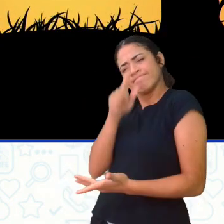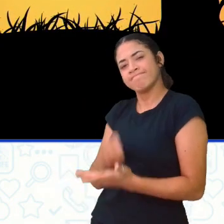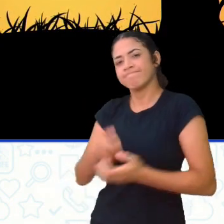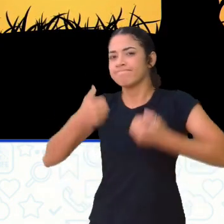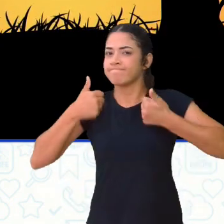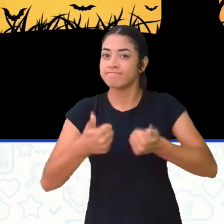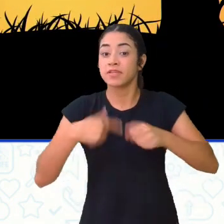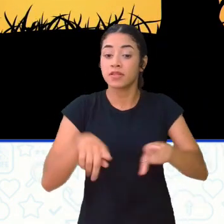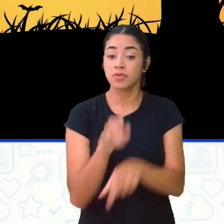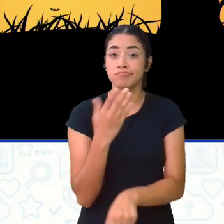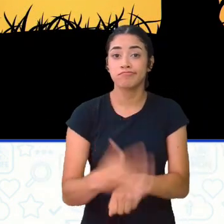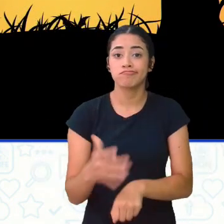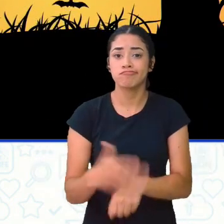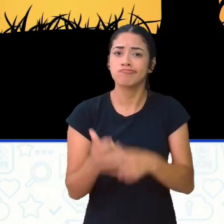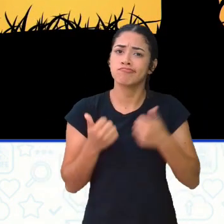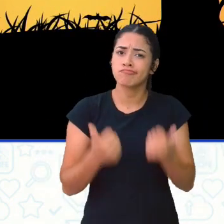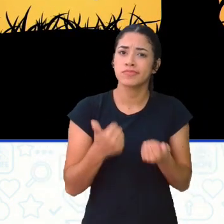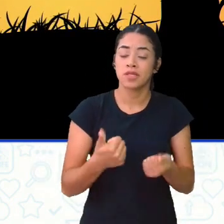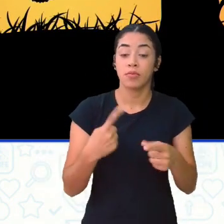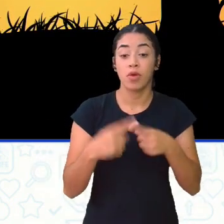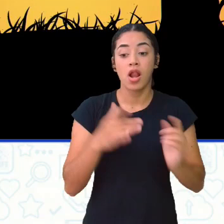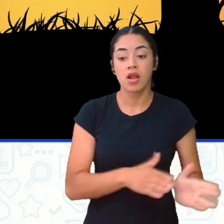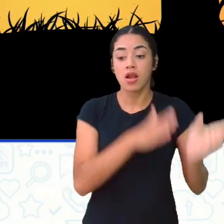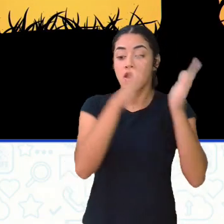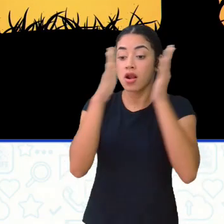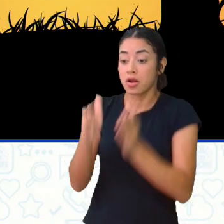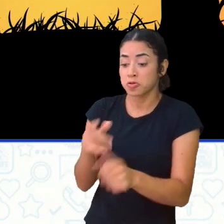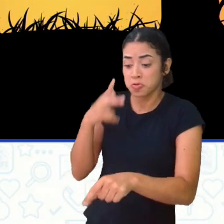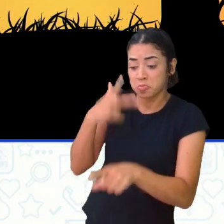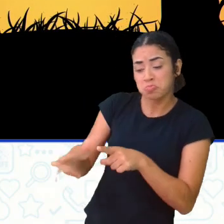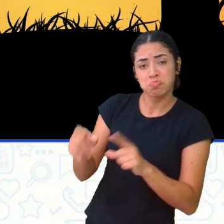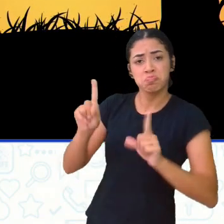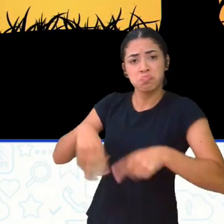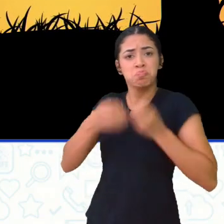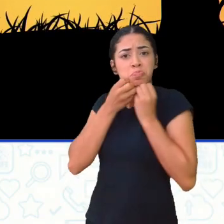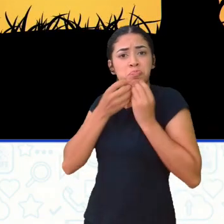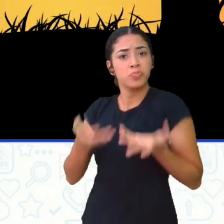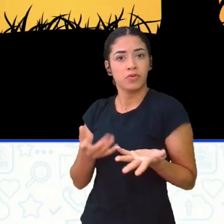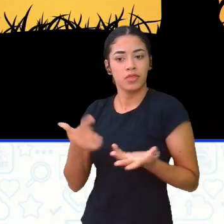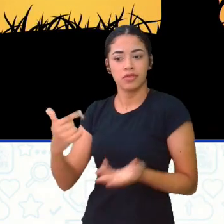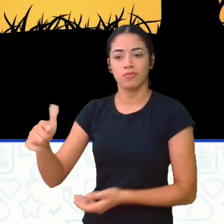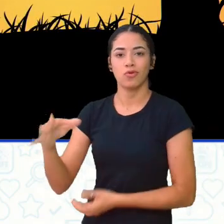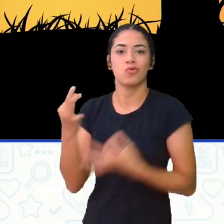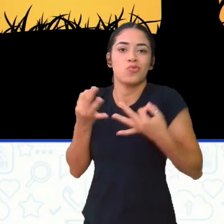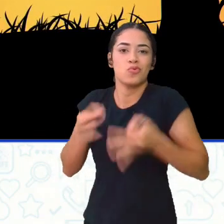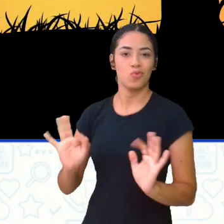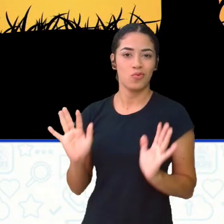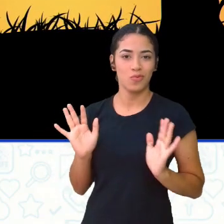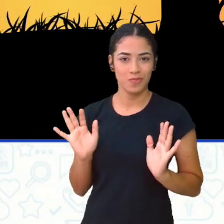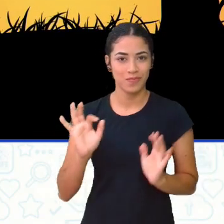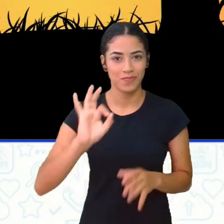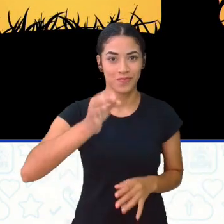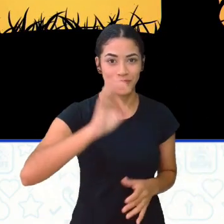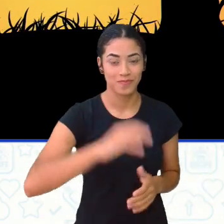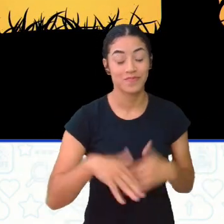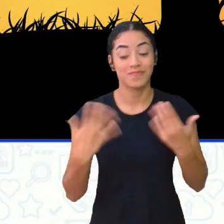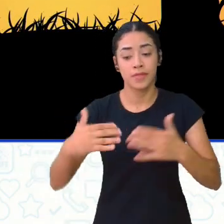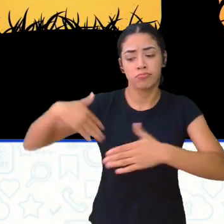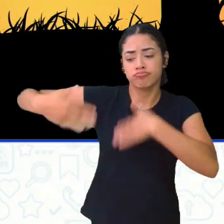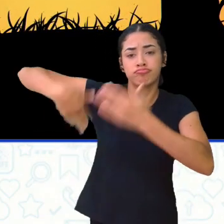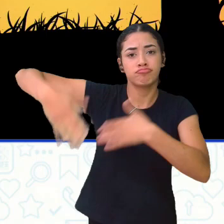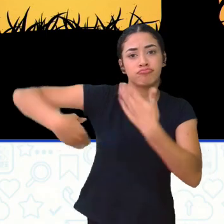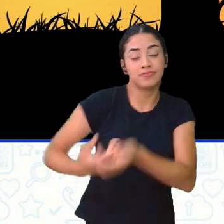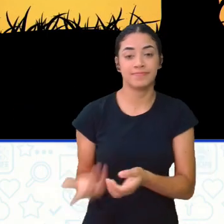E muito prático também, né? Porque ficar do lado que está vencendo também é muito prático, né? A gente não tem dores, né? Dias depois,